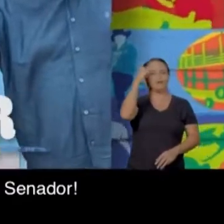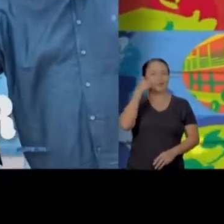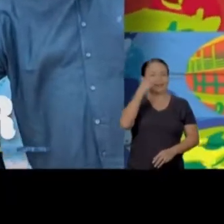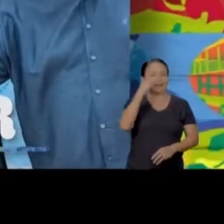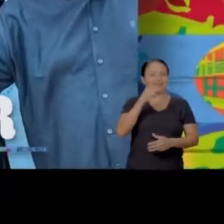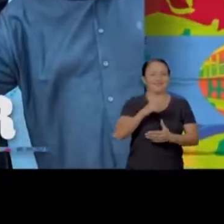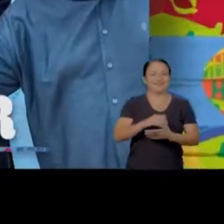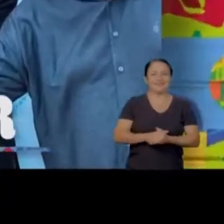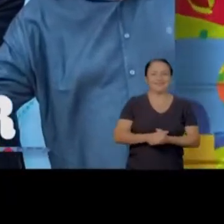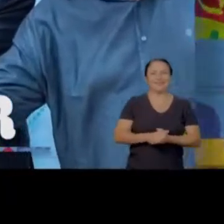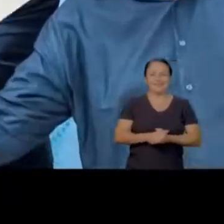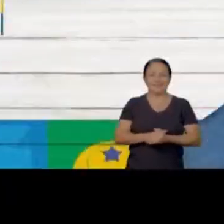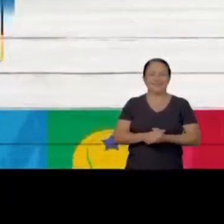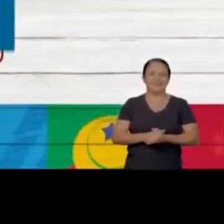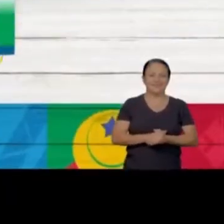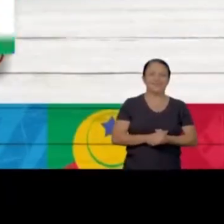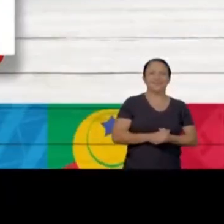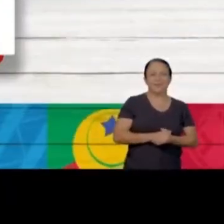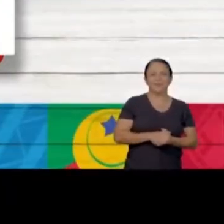Beto senador.